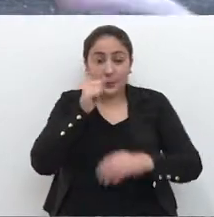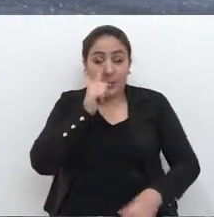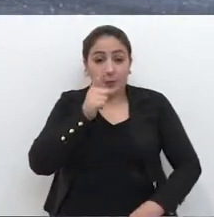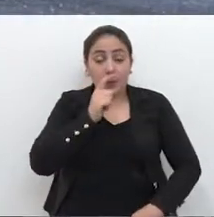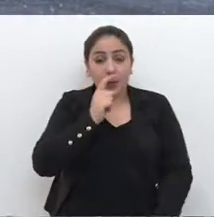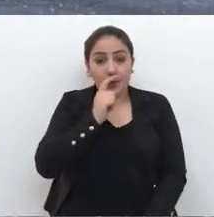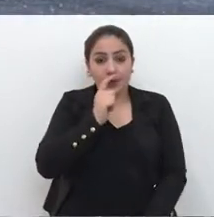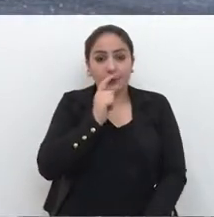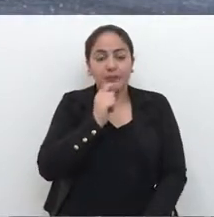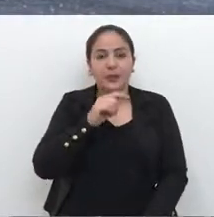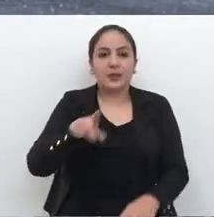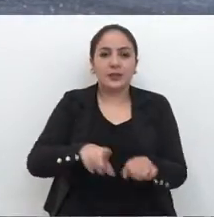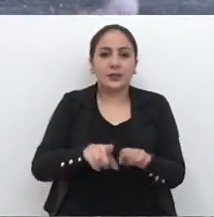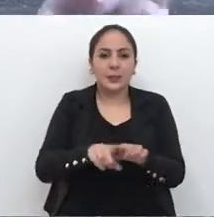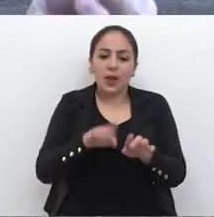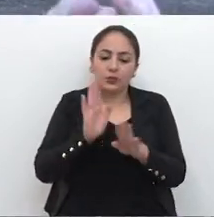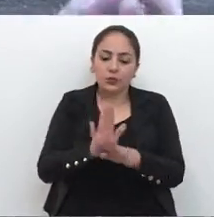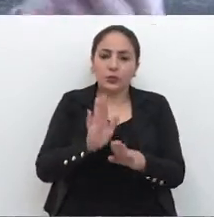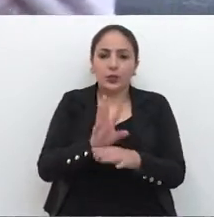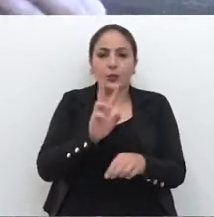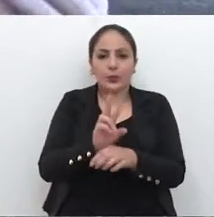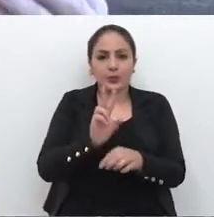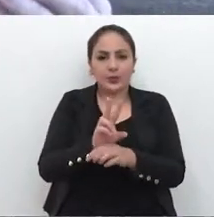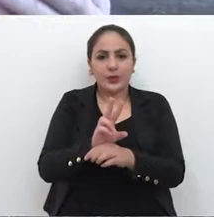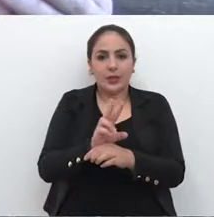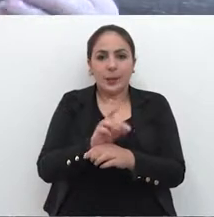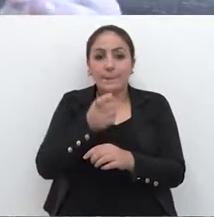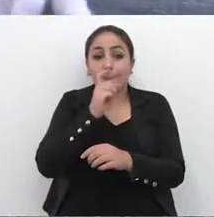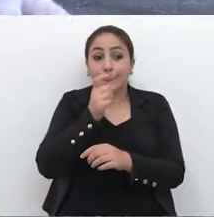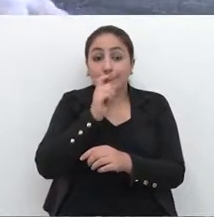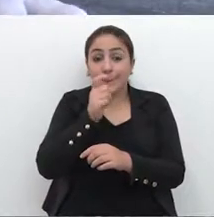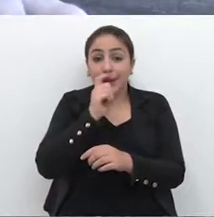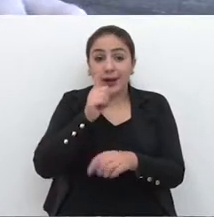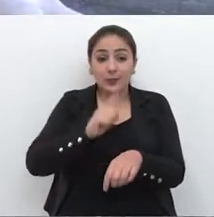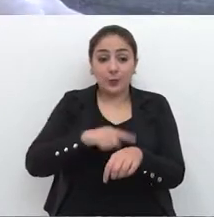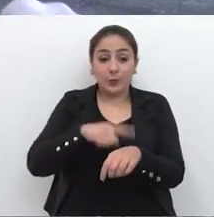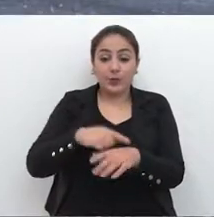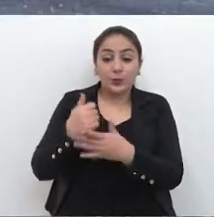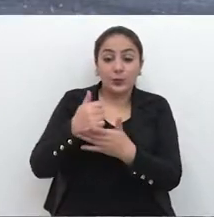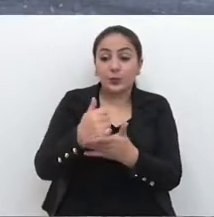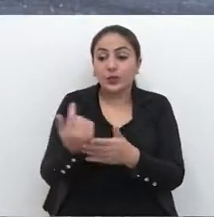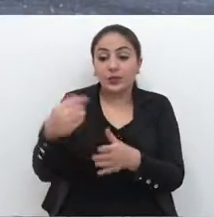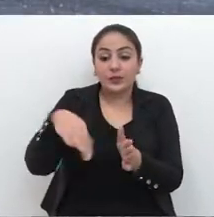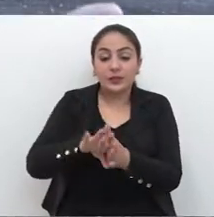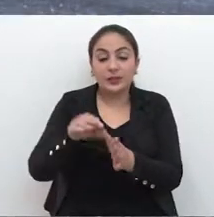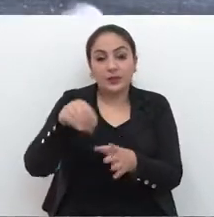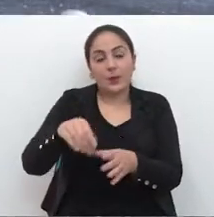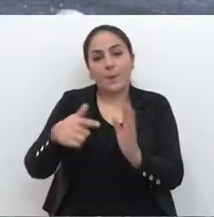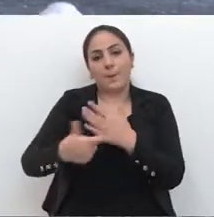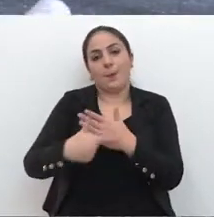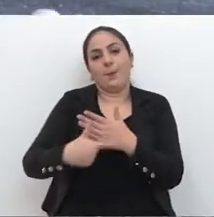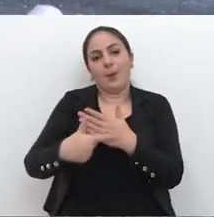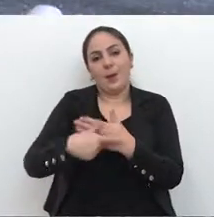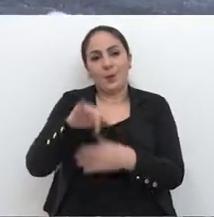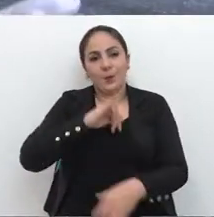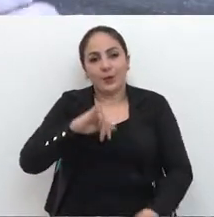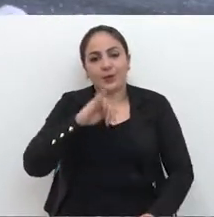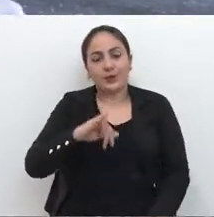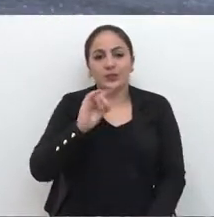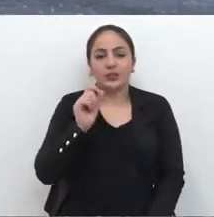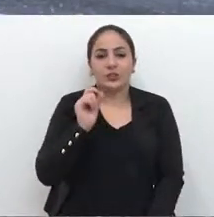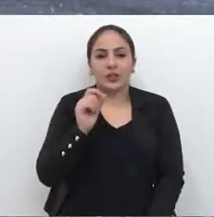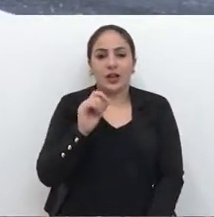pais, obedeçam as ações, e ajudem a cuidar o seu pai no seu deslocamento. Esse é o papel